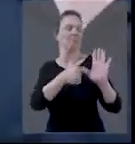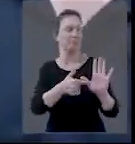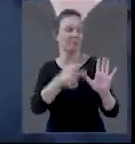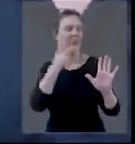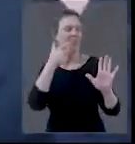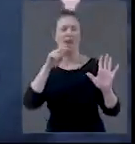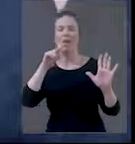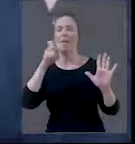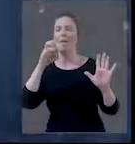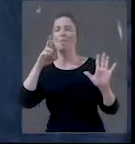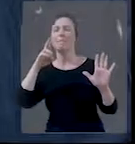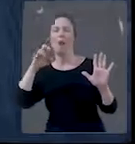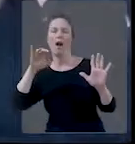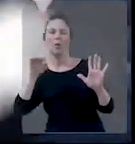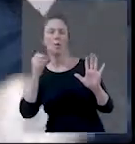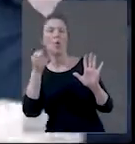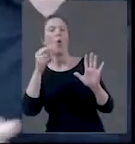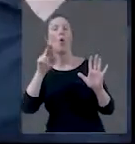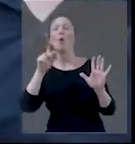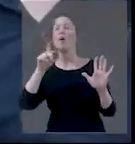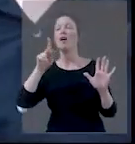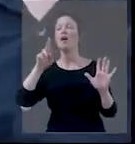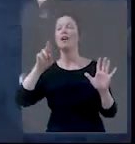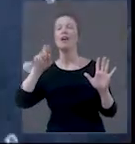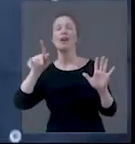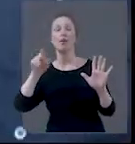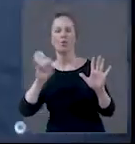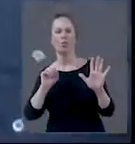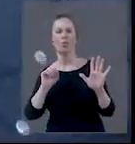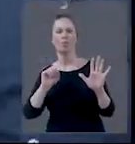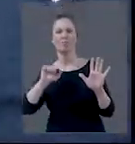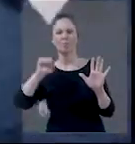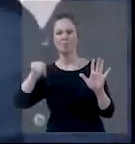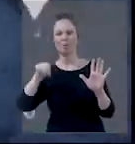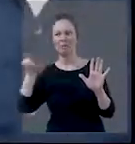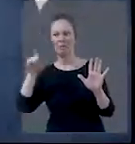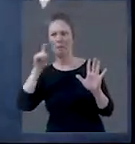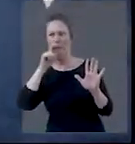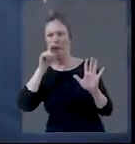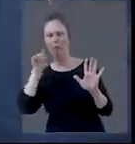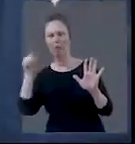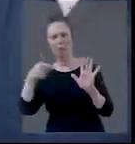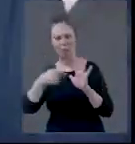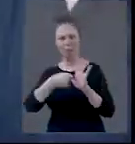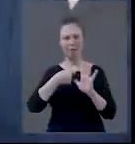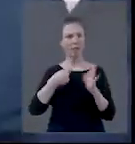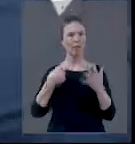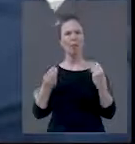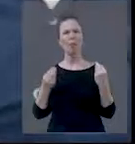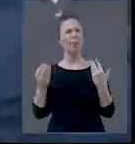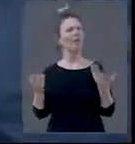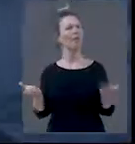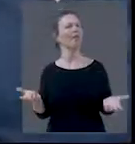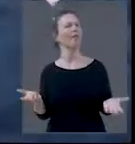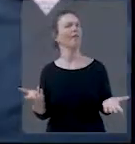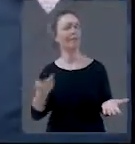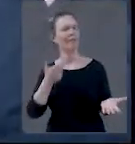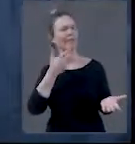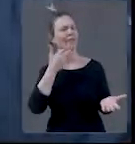hebraico ou grego. agora? O rapaz deles ia me cobrar isso. Como assim? Como assim? Eu te... Não, não. Peraí, não foi bem assim.